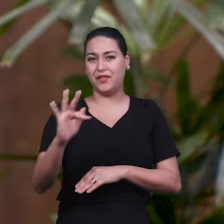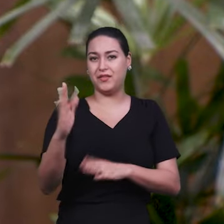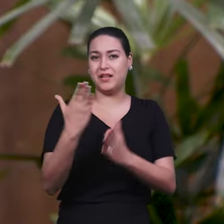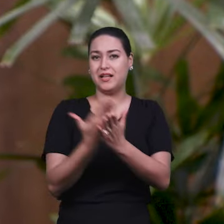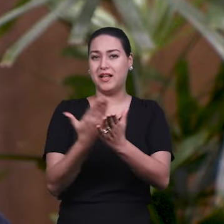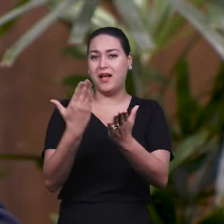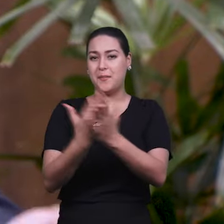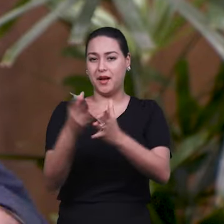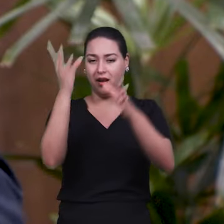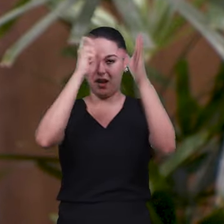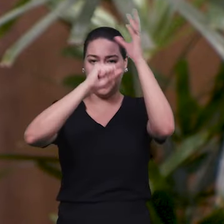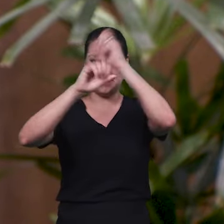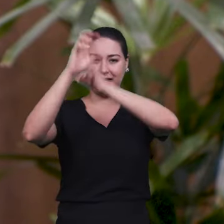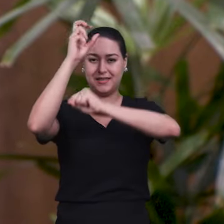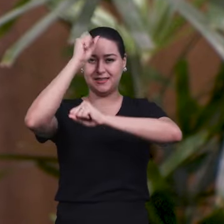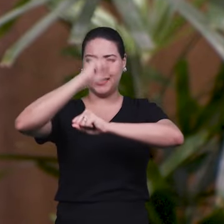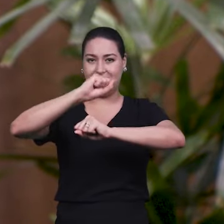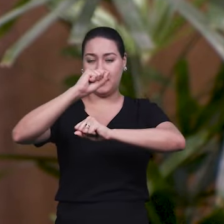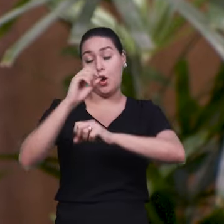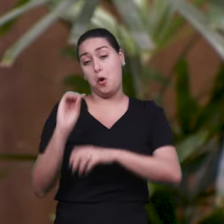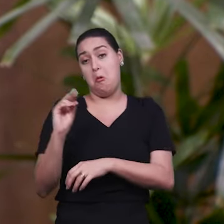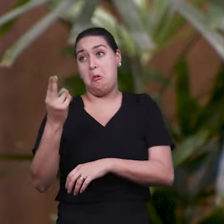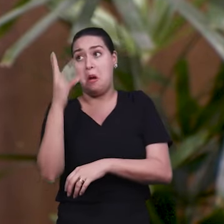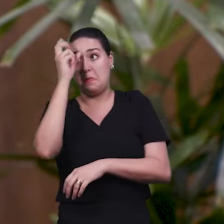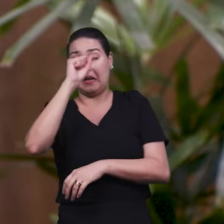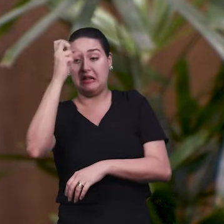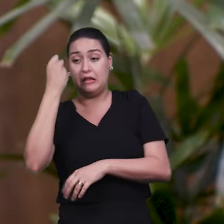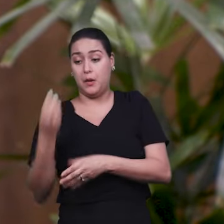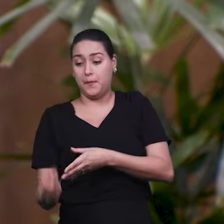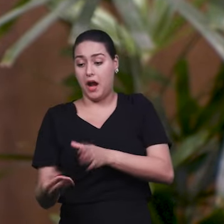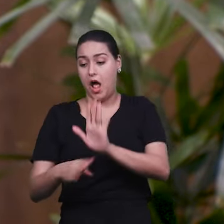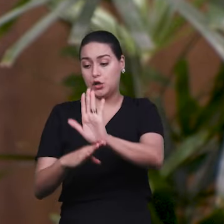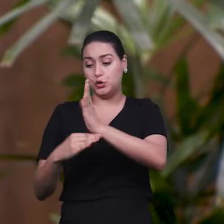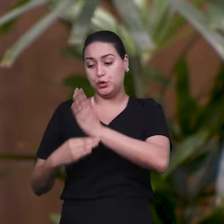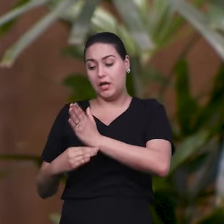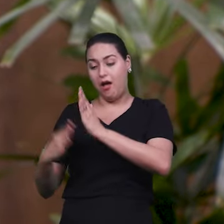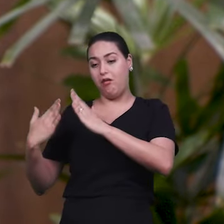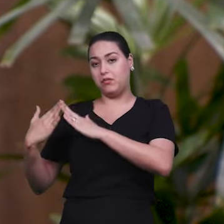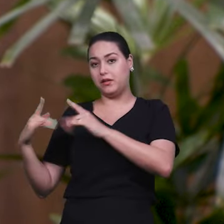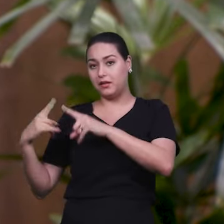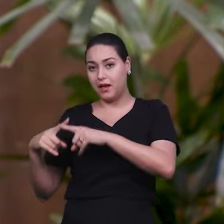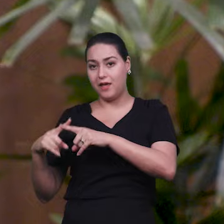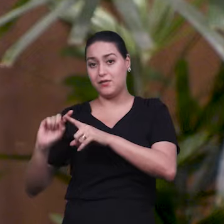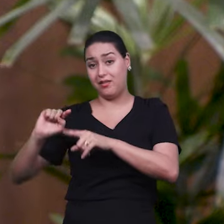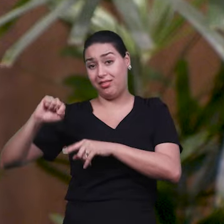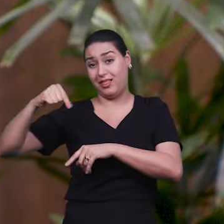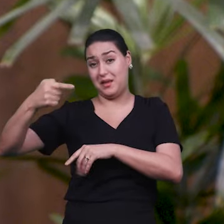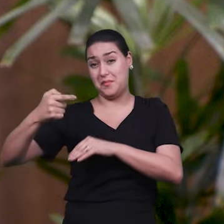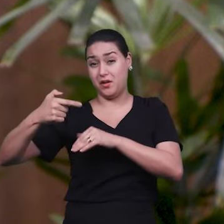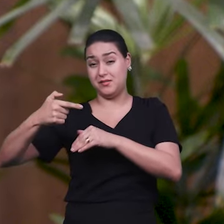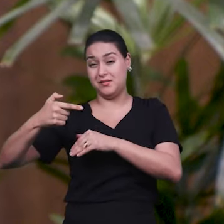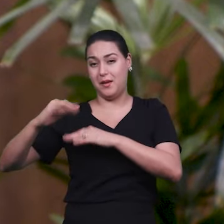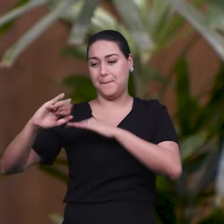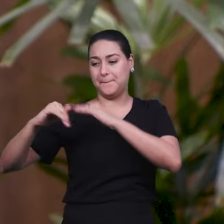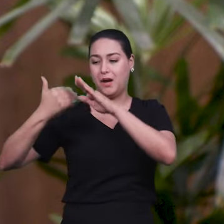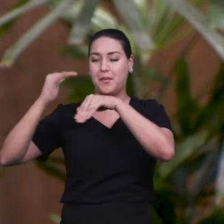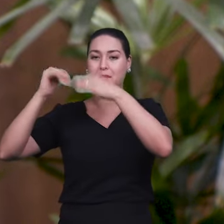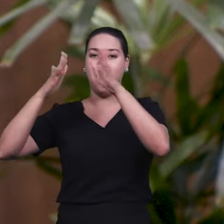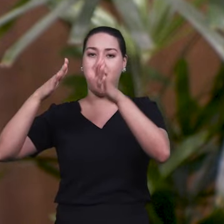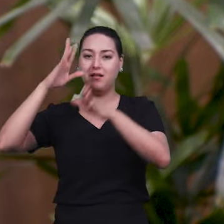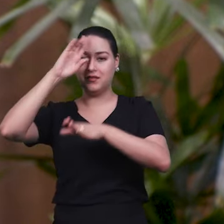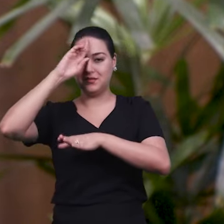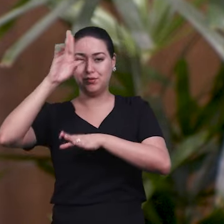quiseram aprender para atuar na igreja, para aperfeiçoar o louvor da igreja, e depois as portas foram se abrindo,